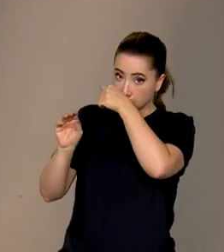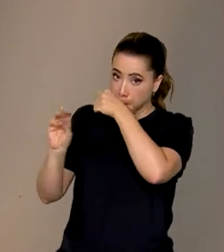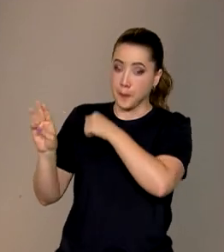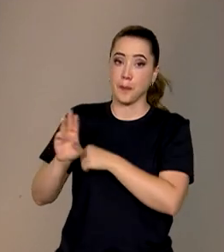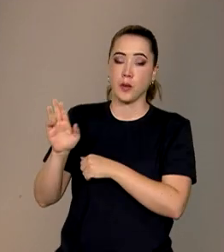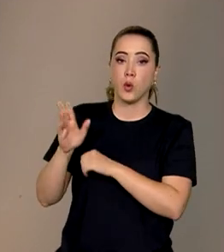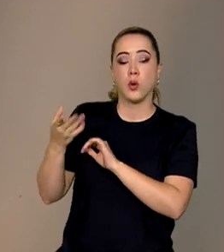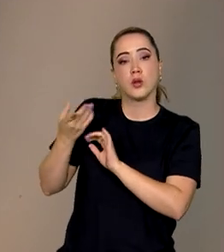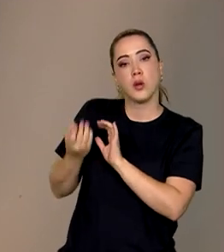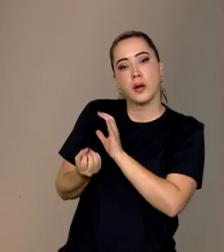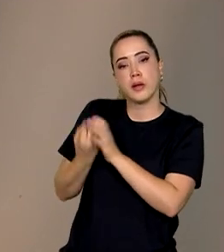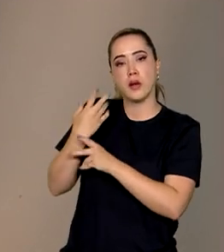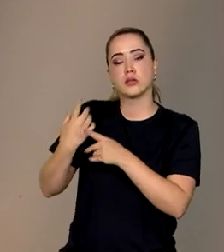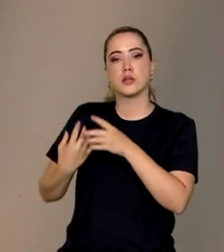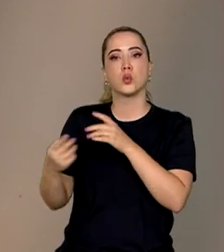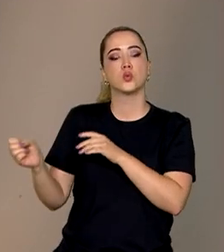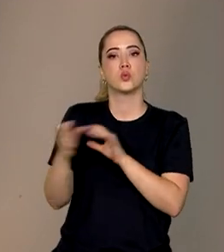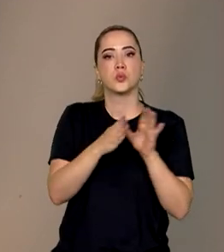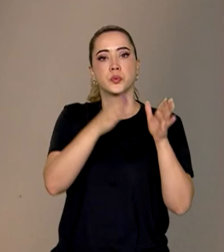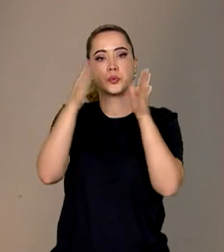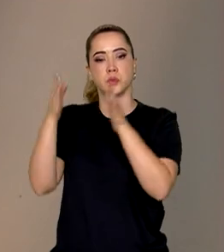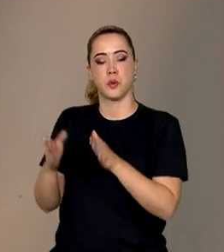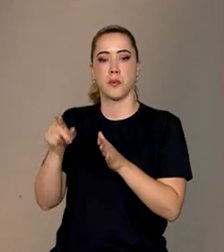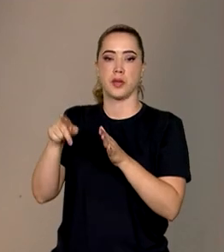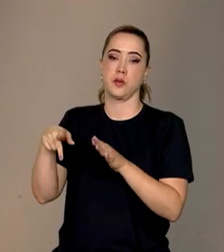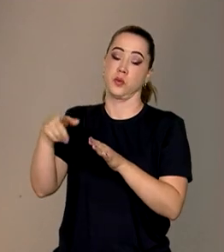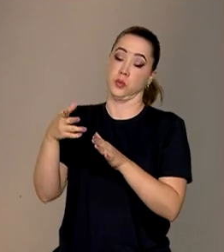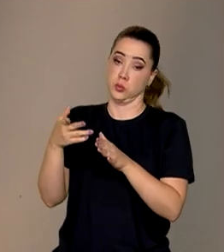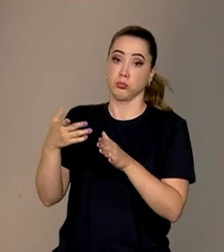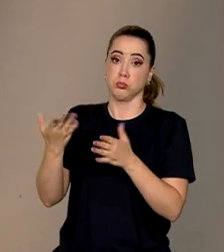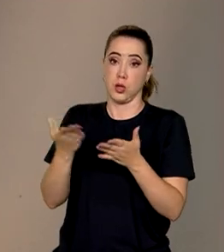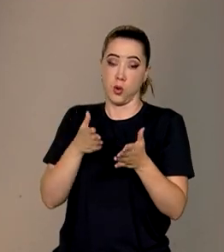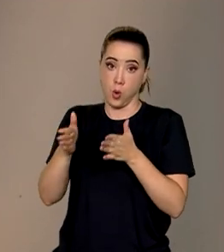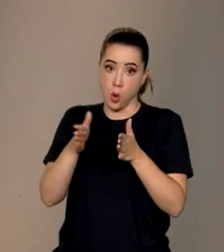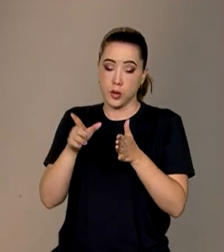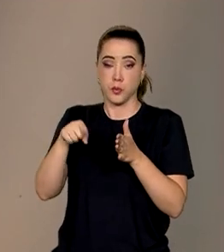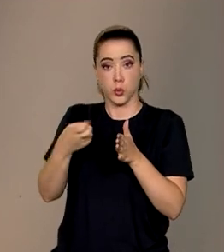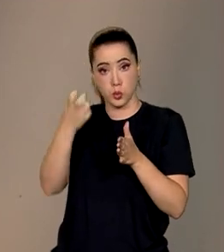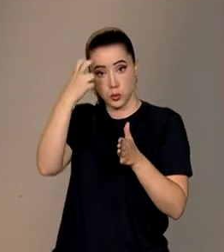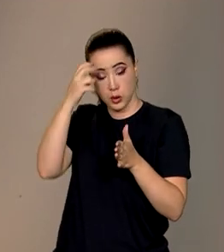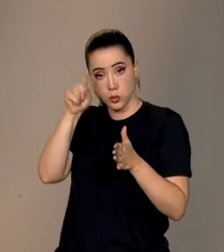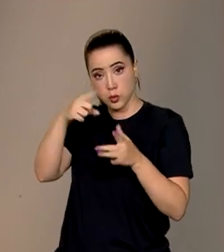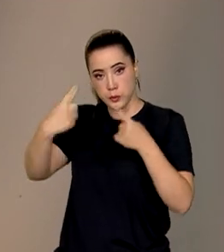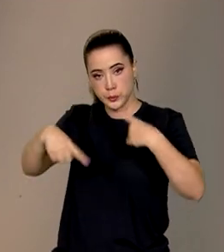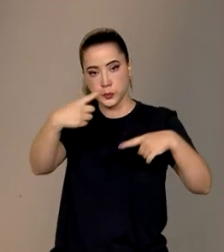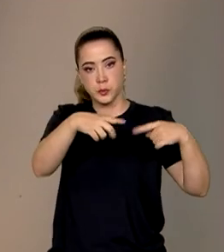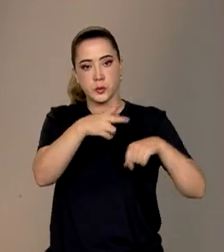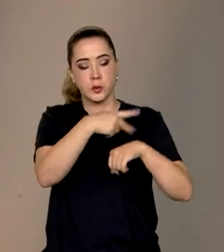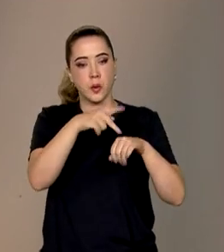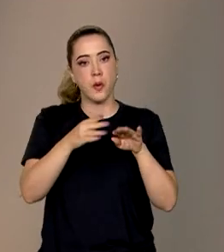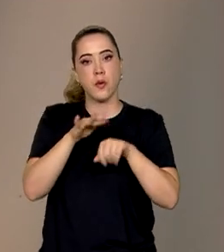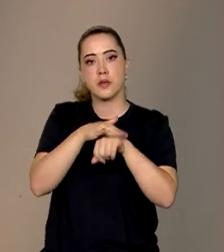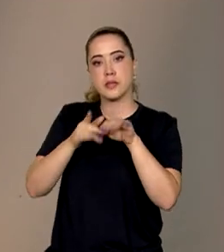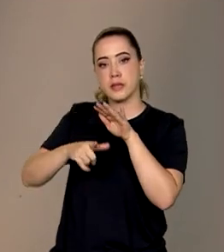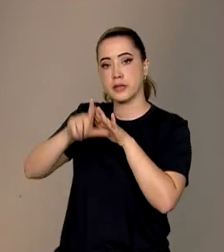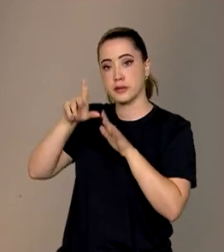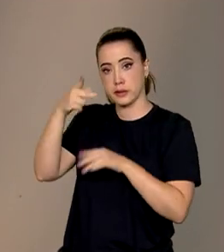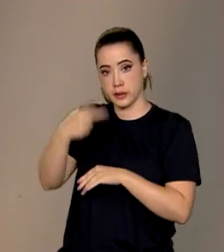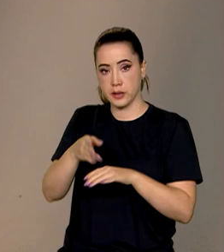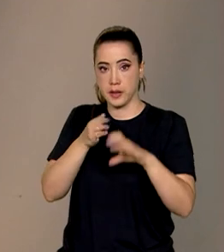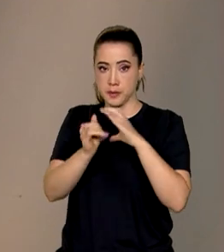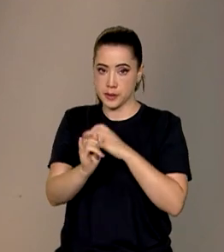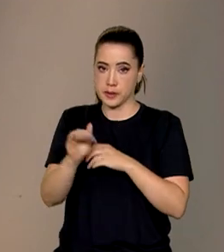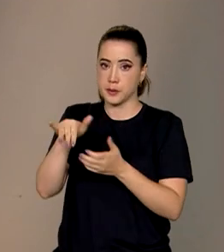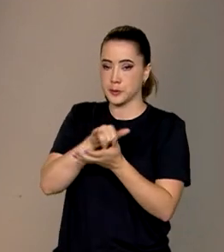novo marco regulatório para o setor está sendo feita no país. E este foi o assunto de uma conversa que eu tive mais cedo aqui na IBC